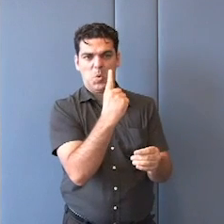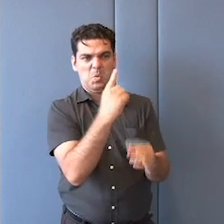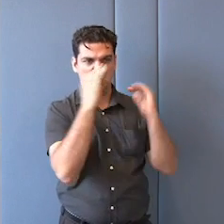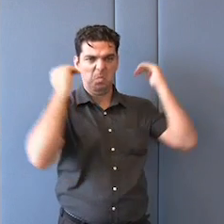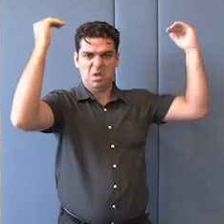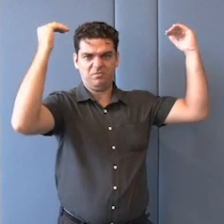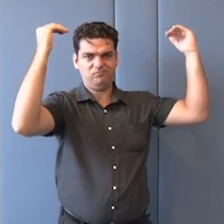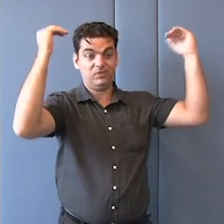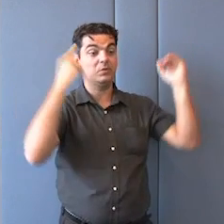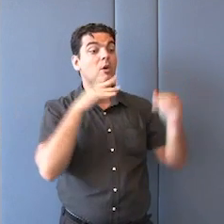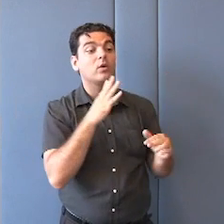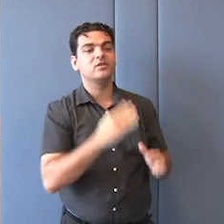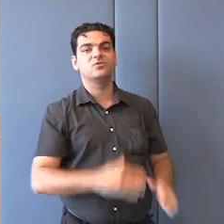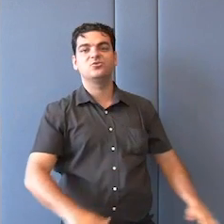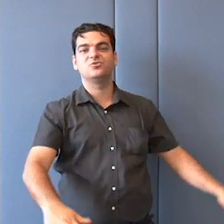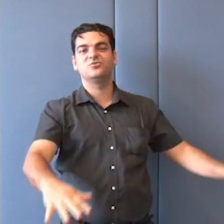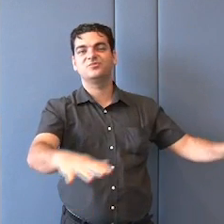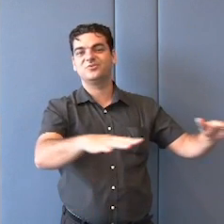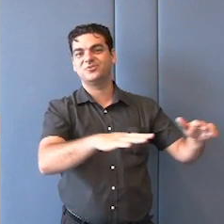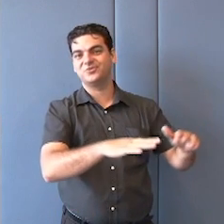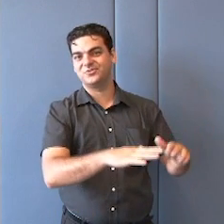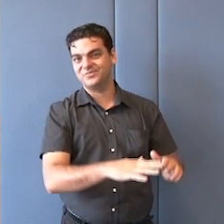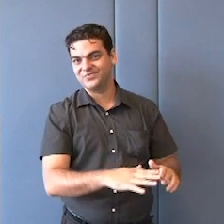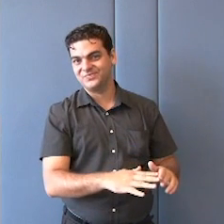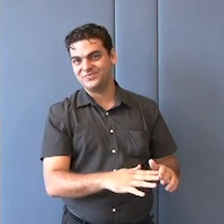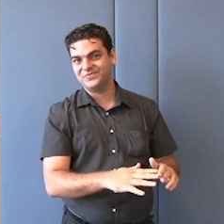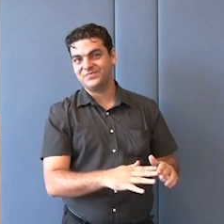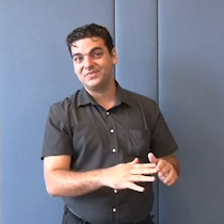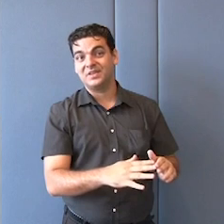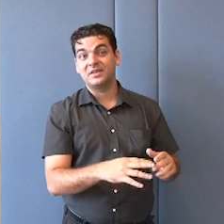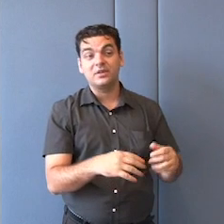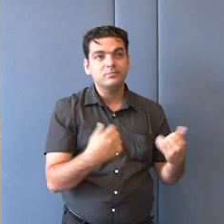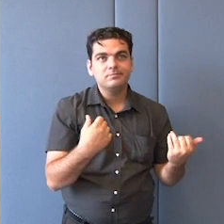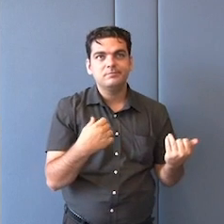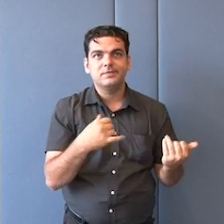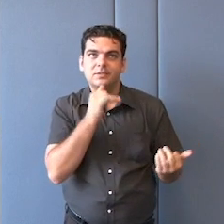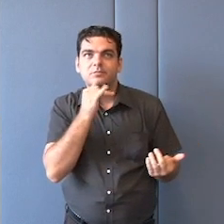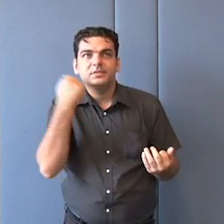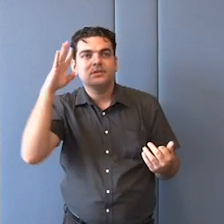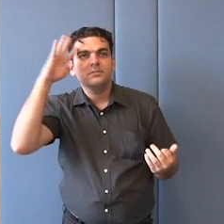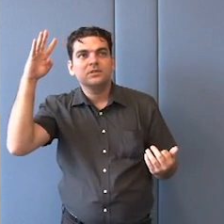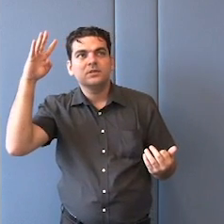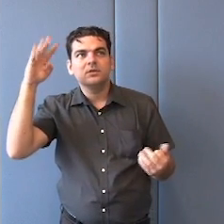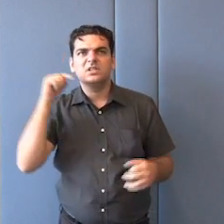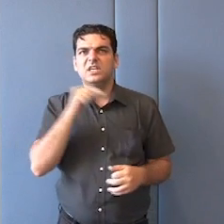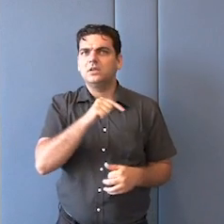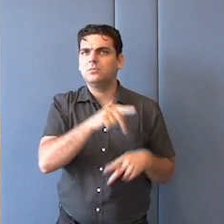que dá concretude a essa ideia de povo. Se a gente não imaginar o povo como algo